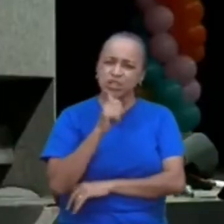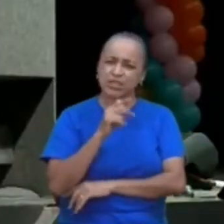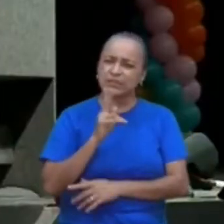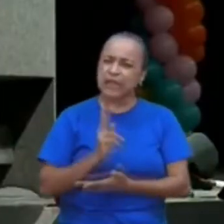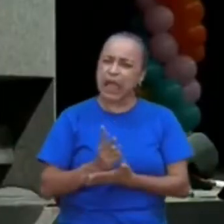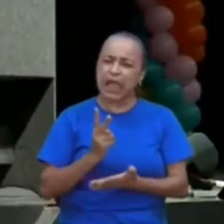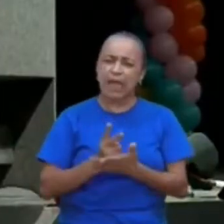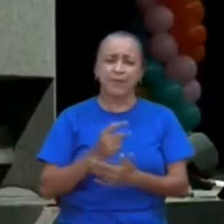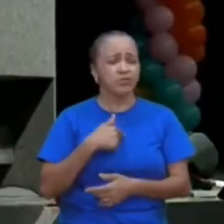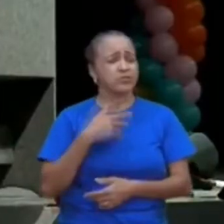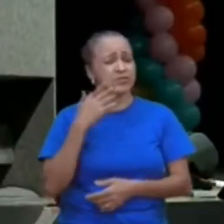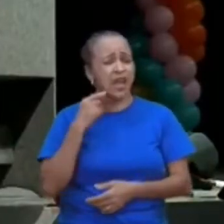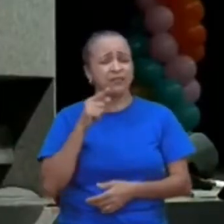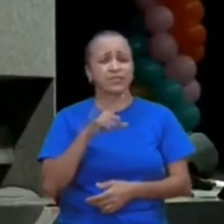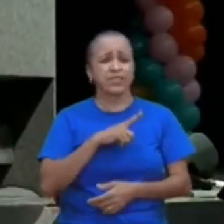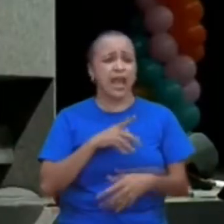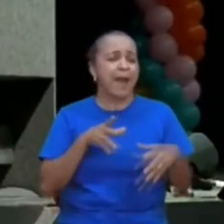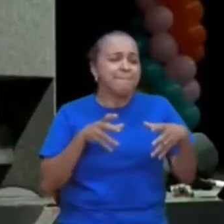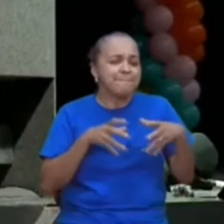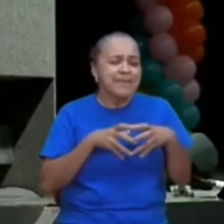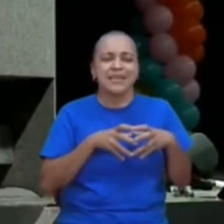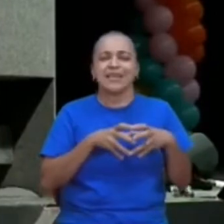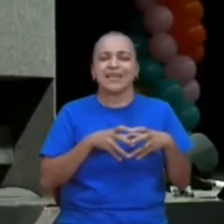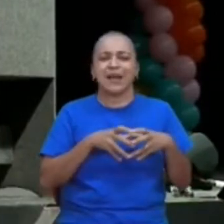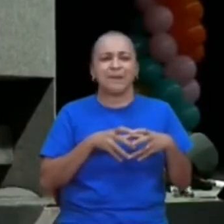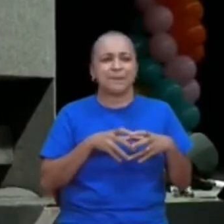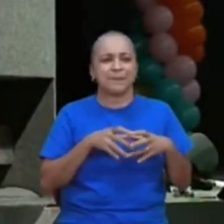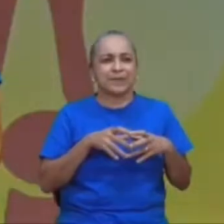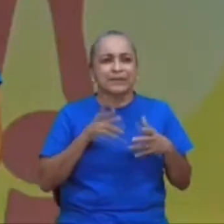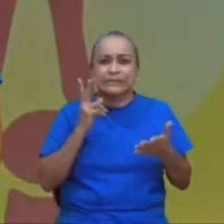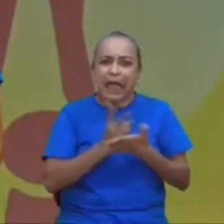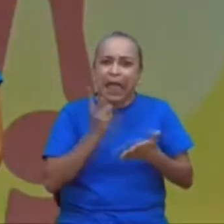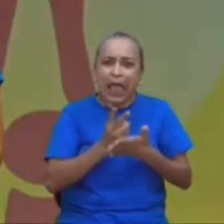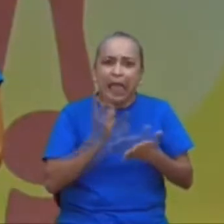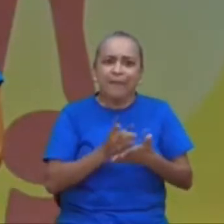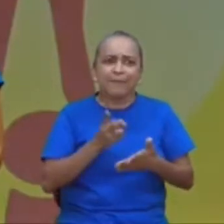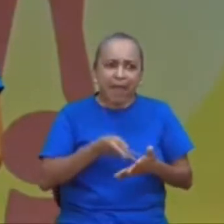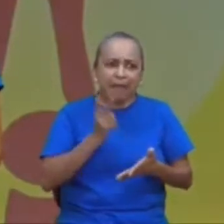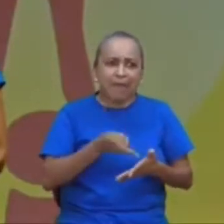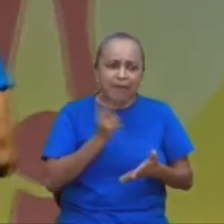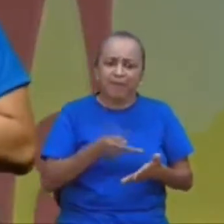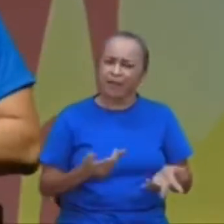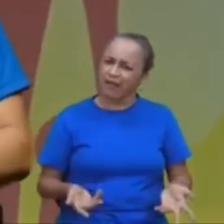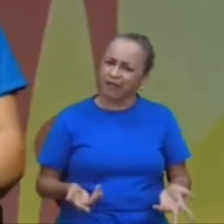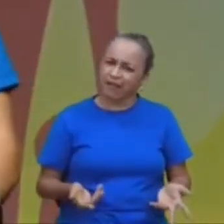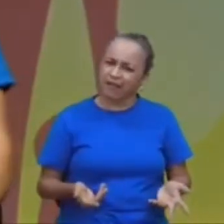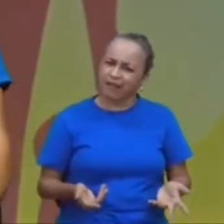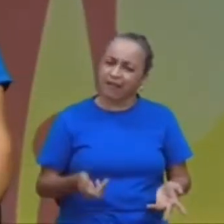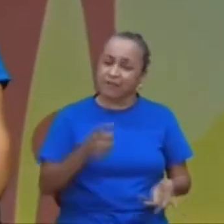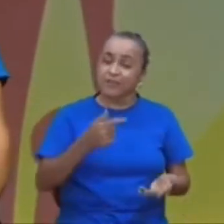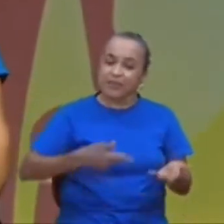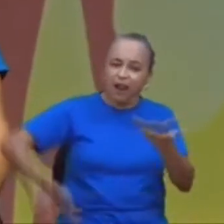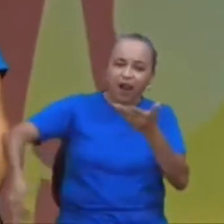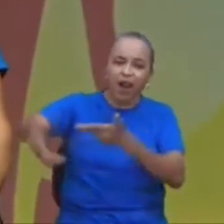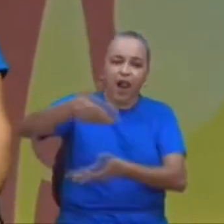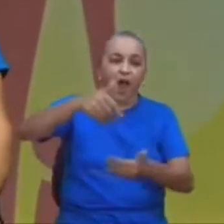eu sei que você tem que ter as amigas, mas, você tem que estar sempre crescendo,